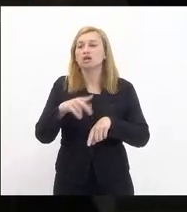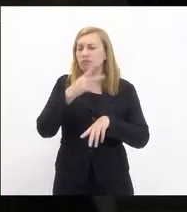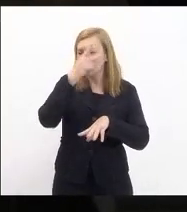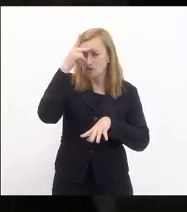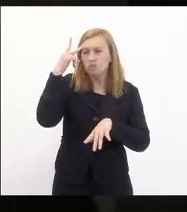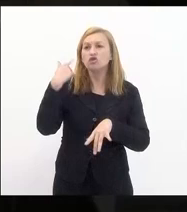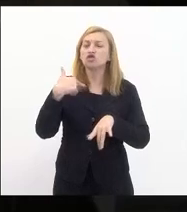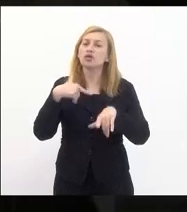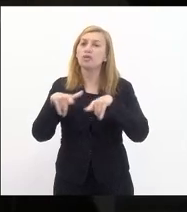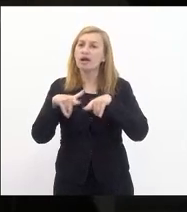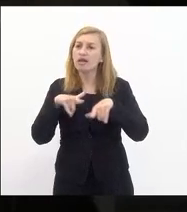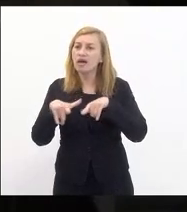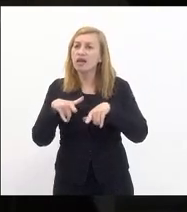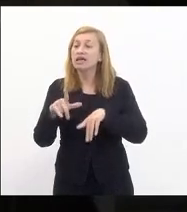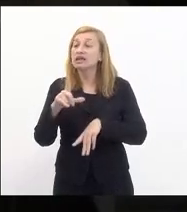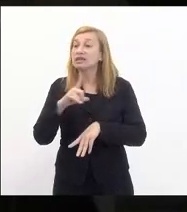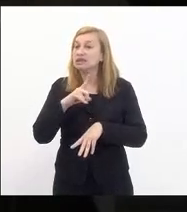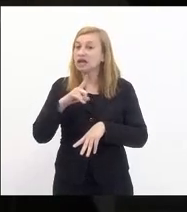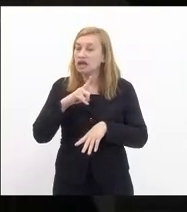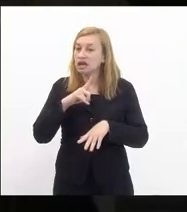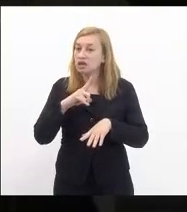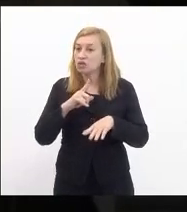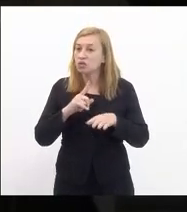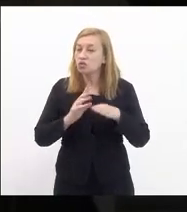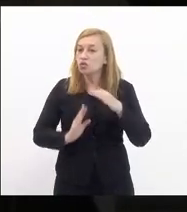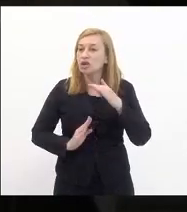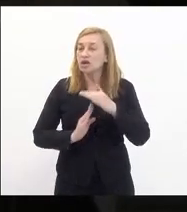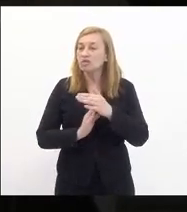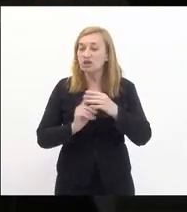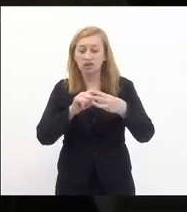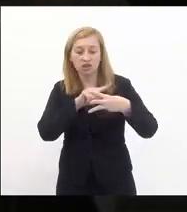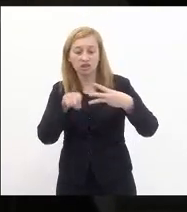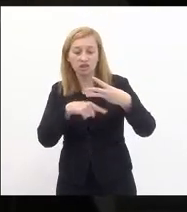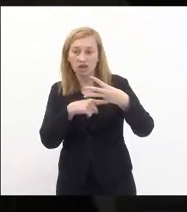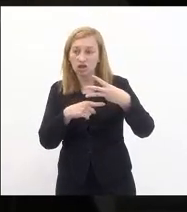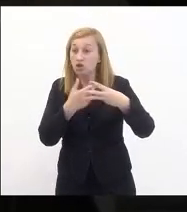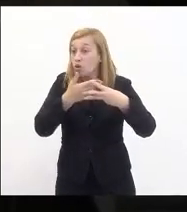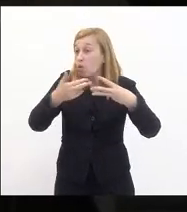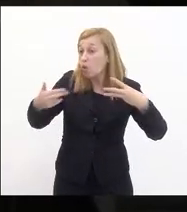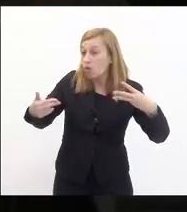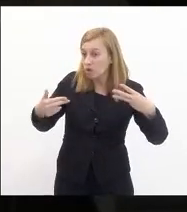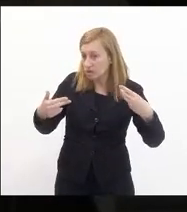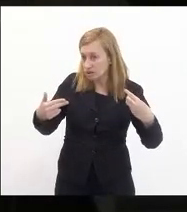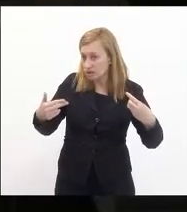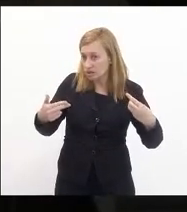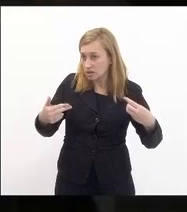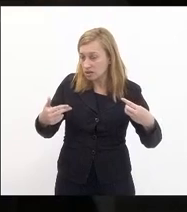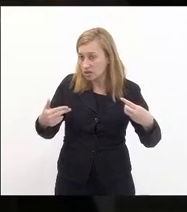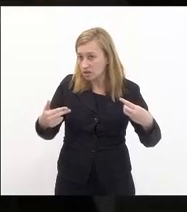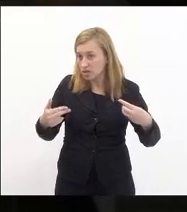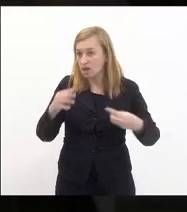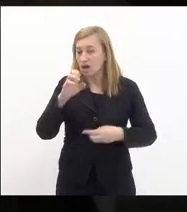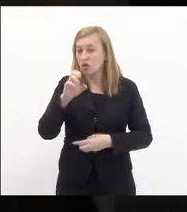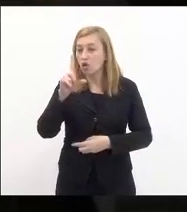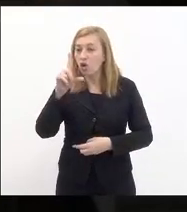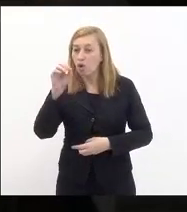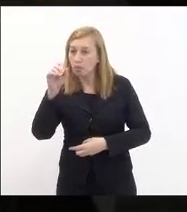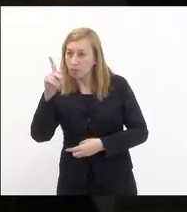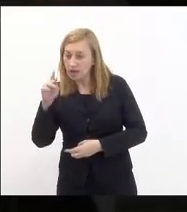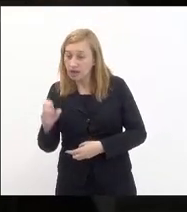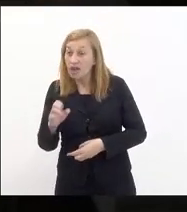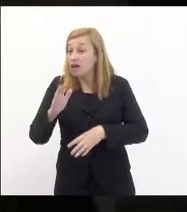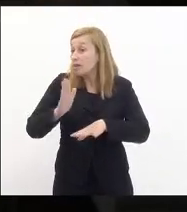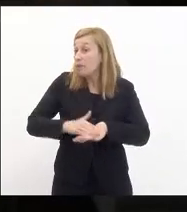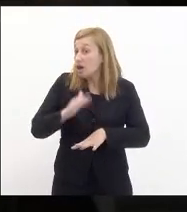então tem um índice que compõe essas três coisas que é ditada pela EMOP que é